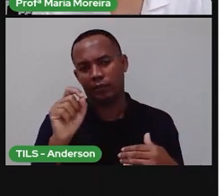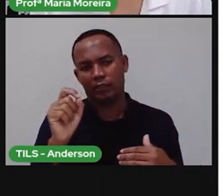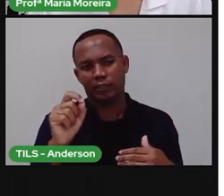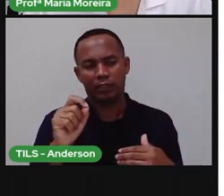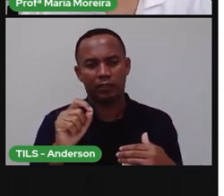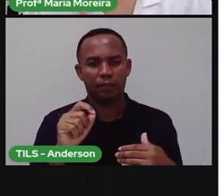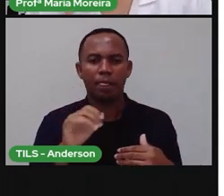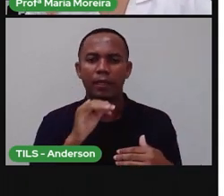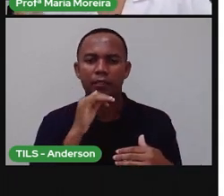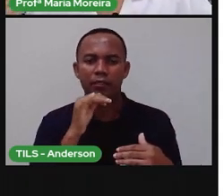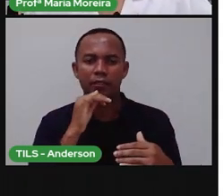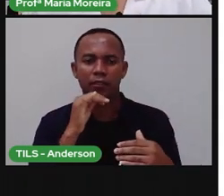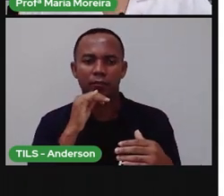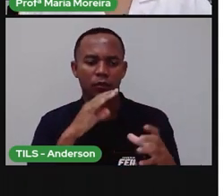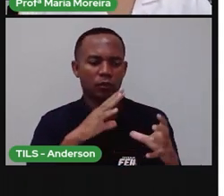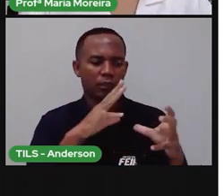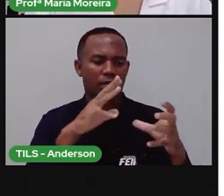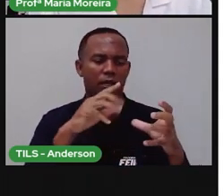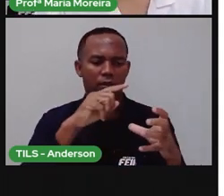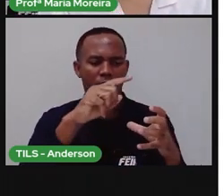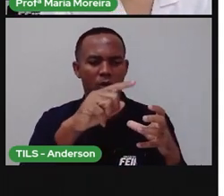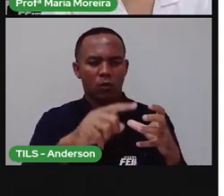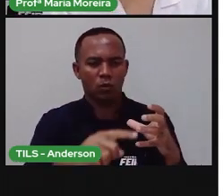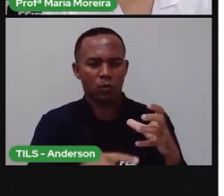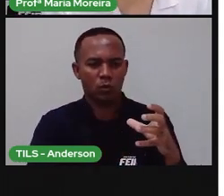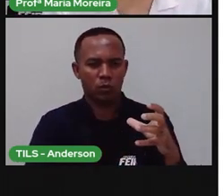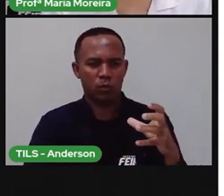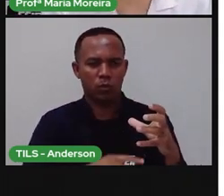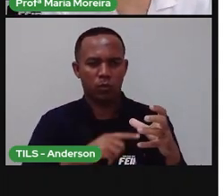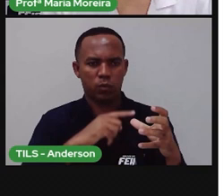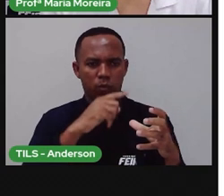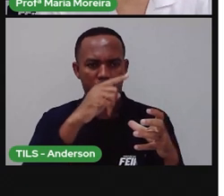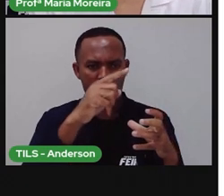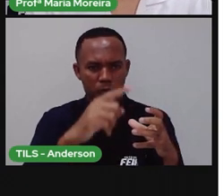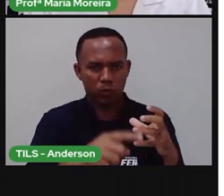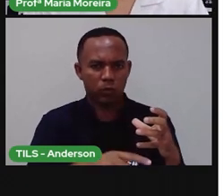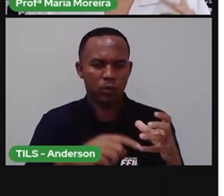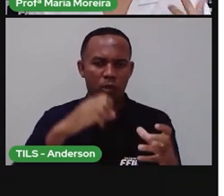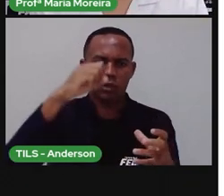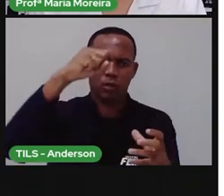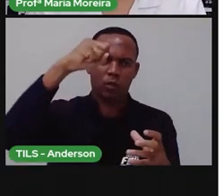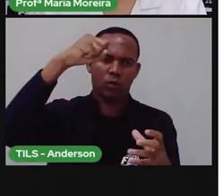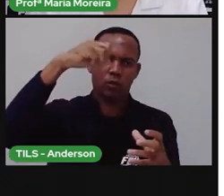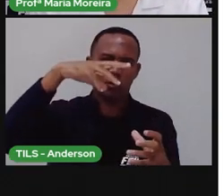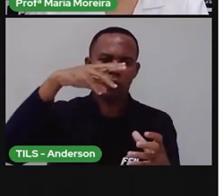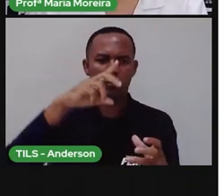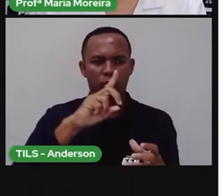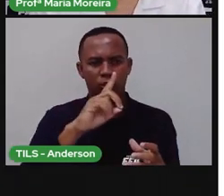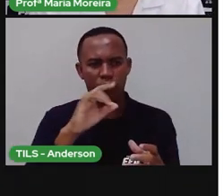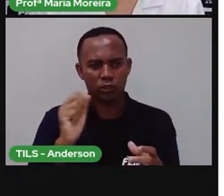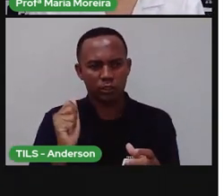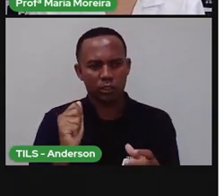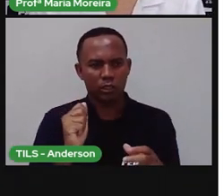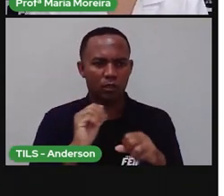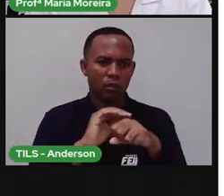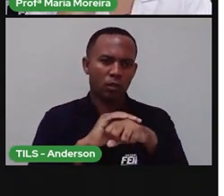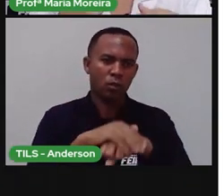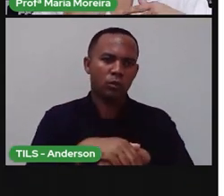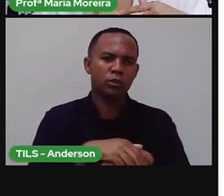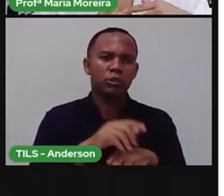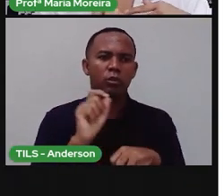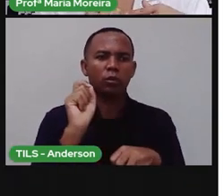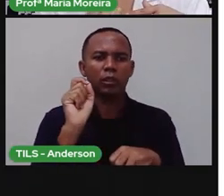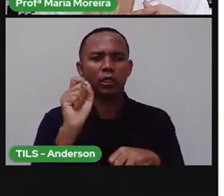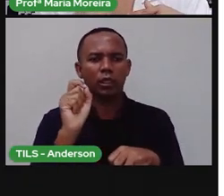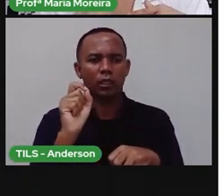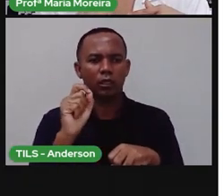Dessa trajetória que a Terra faz em volta do Sol. E esse dia e noite é o quê? A